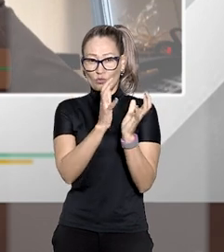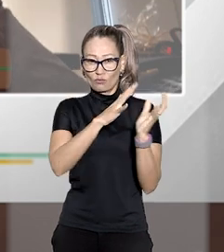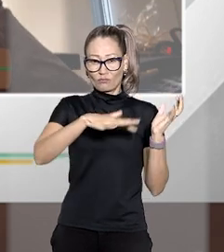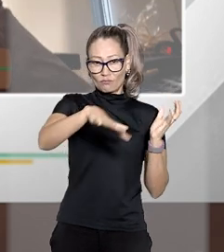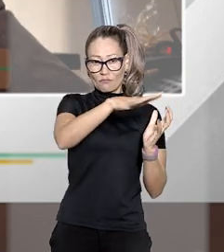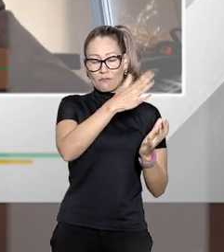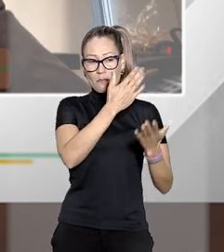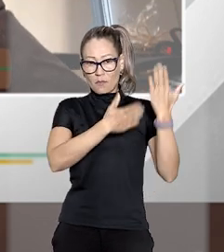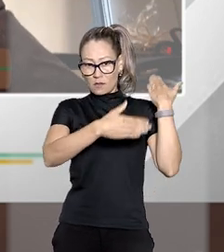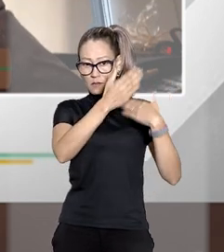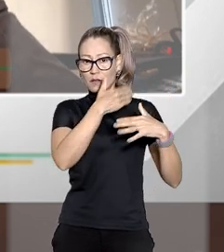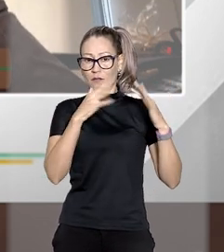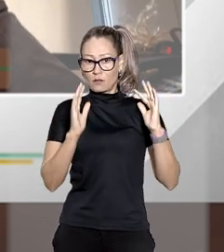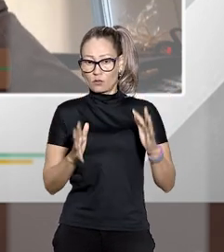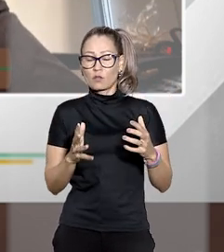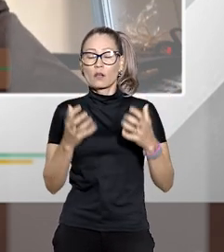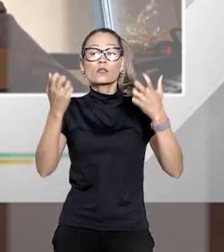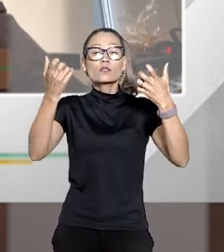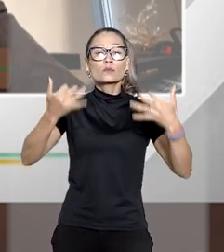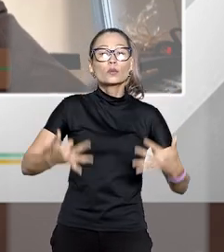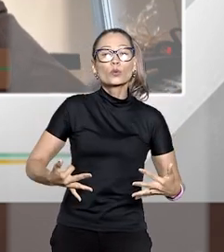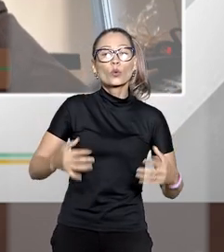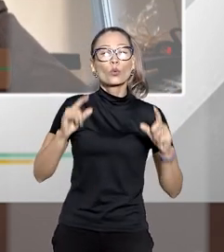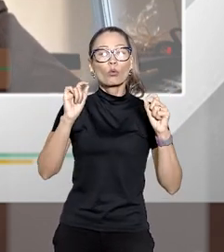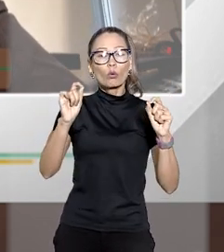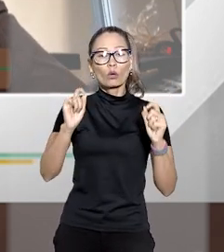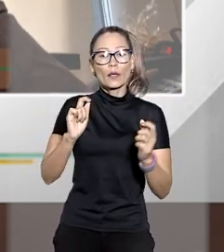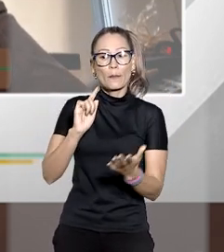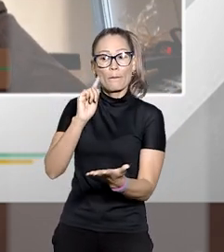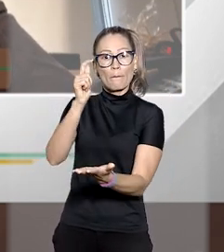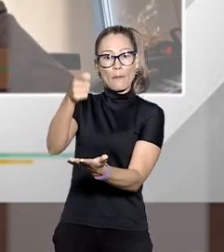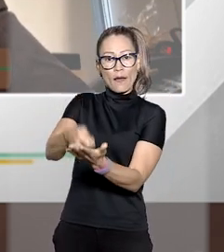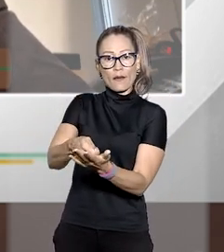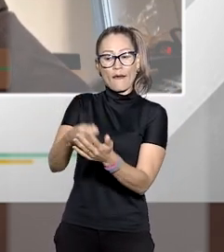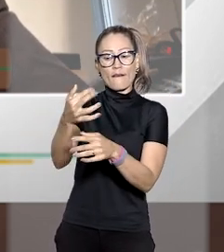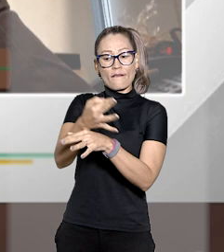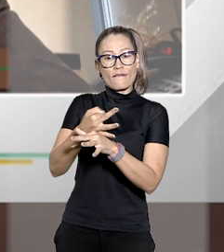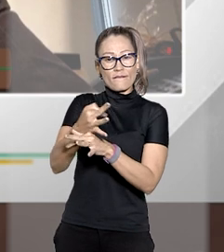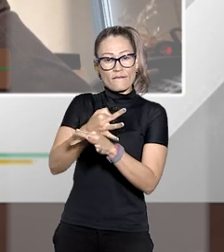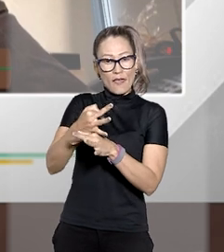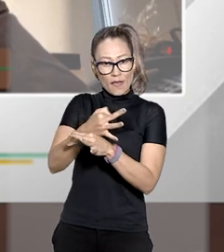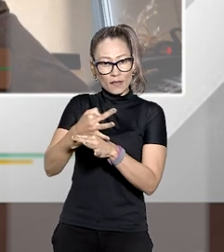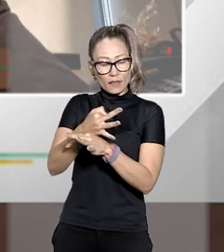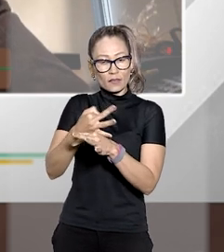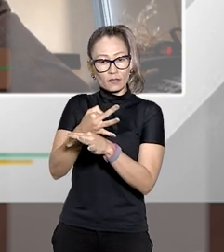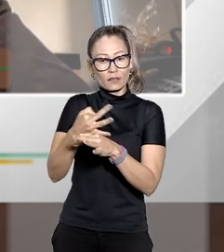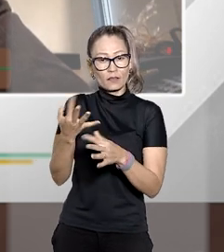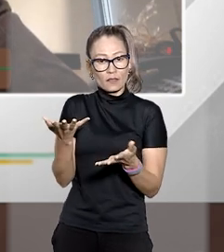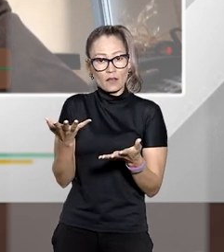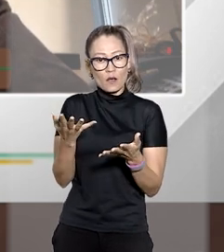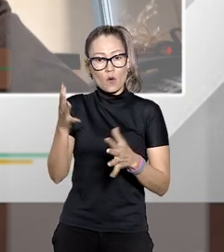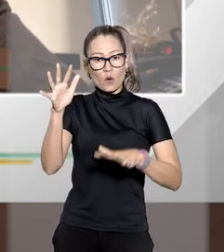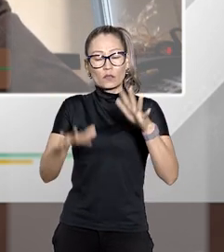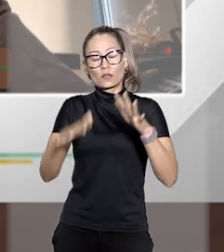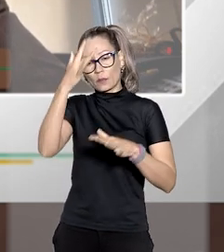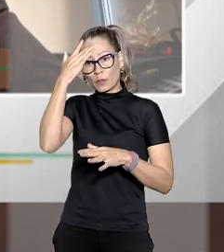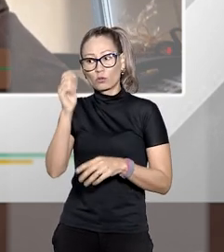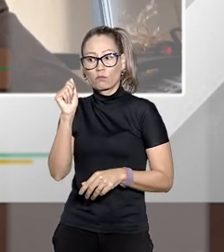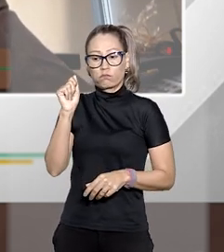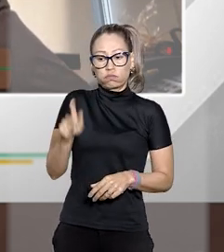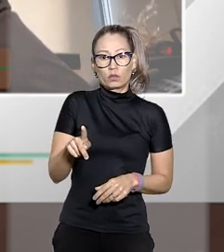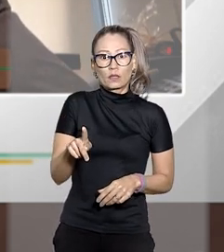recursal era corriqueiro a questão da indenização por férias não gozadas no caso do servidor que se